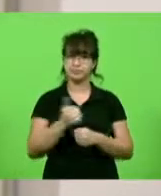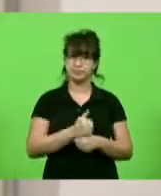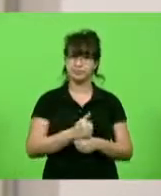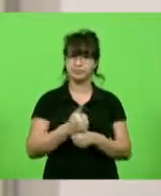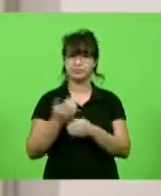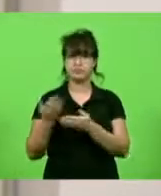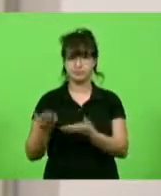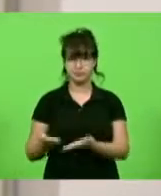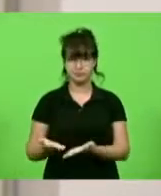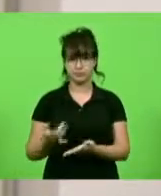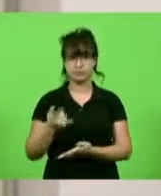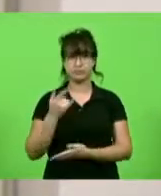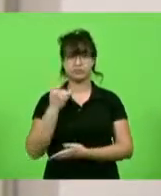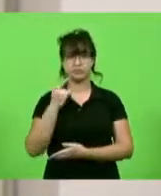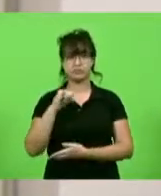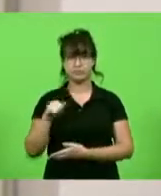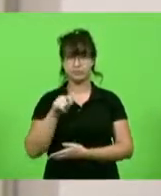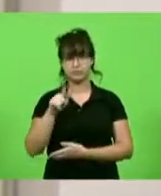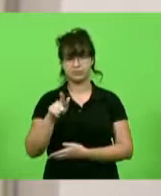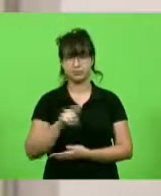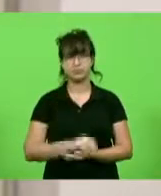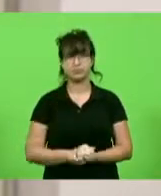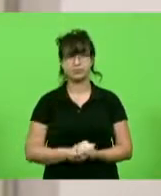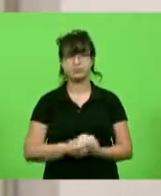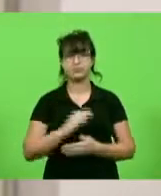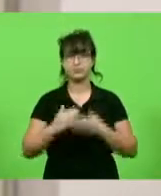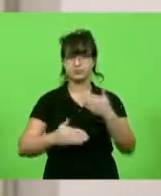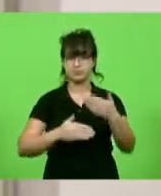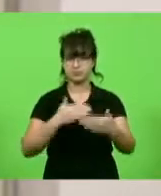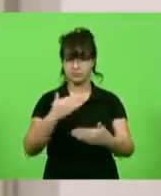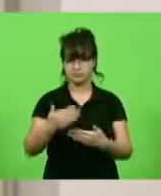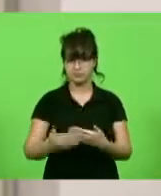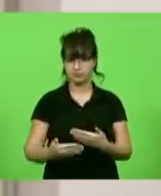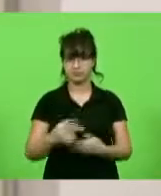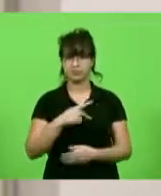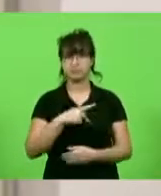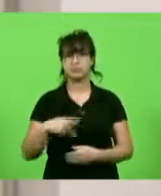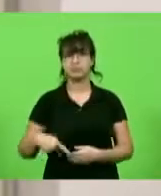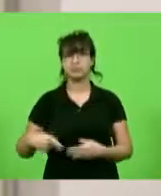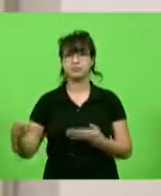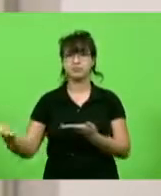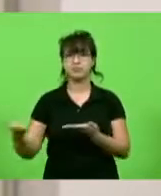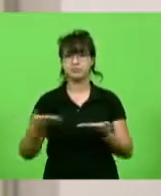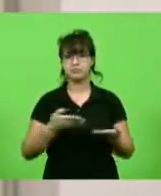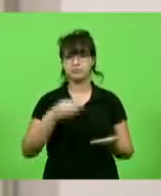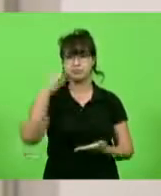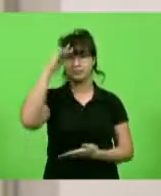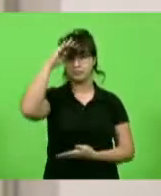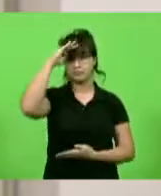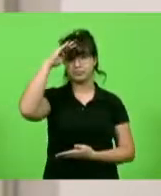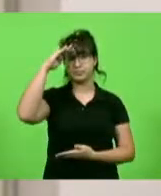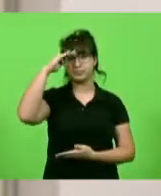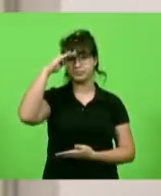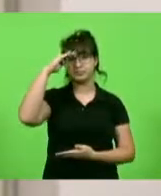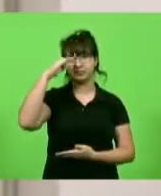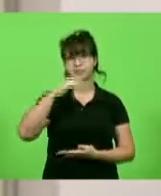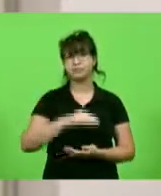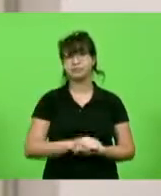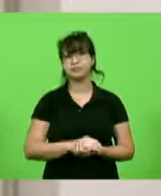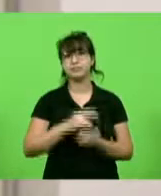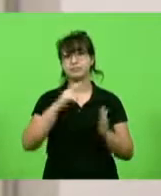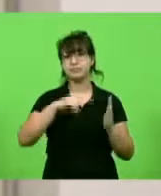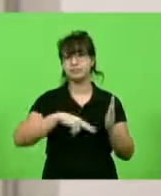deputado Júlio Garcia. Dando continuidade ao ato de posse, o senhor presidente convidou o senhor deputado Jean Kuhlmann para